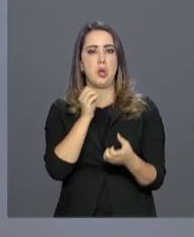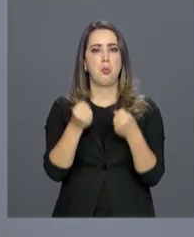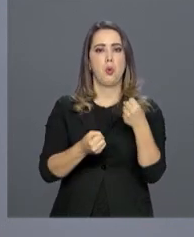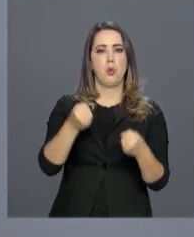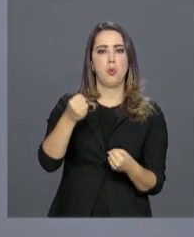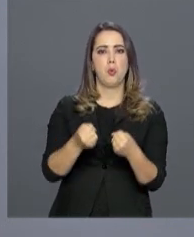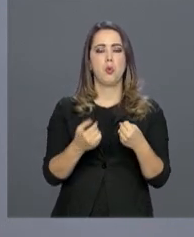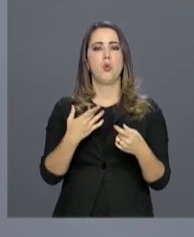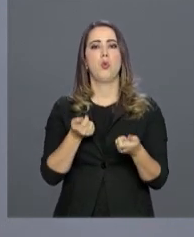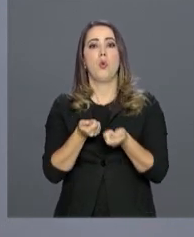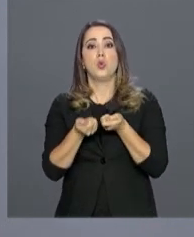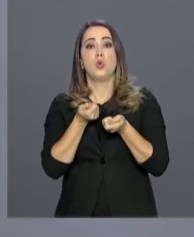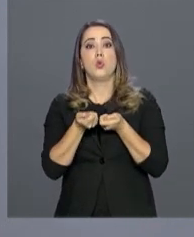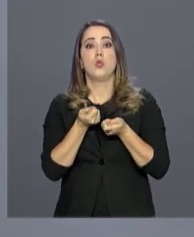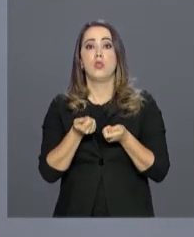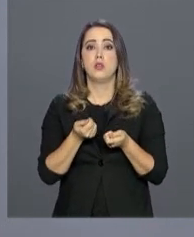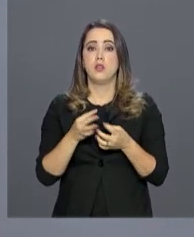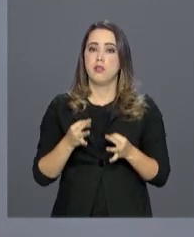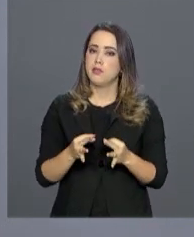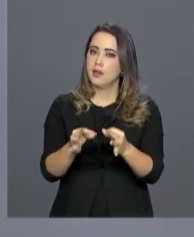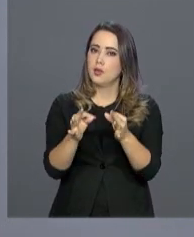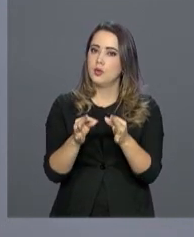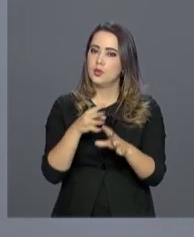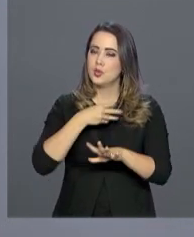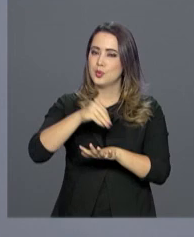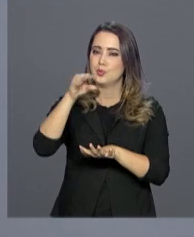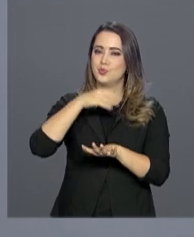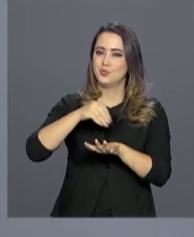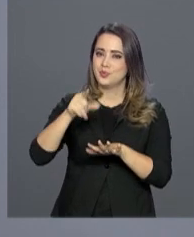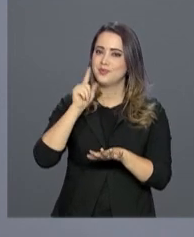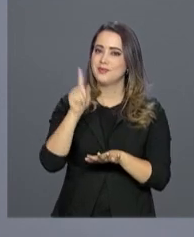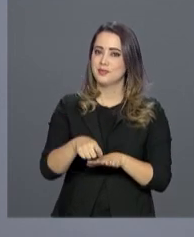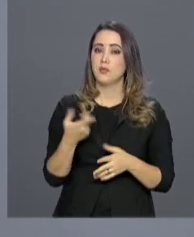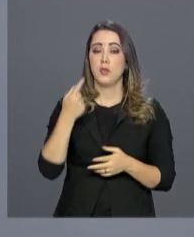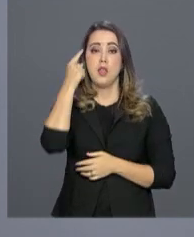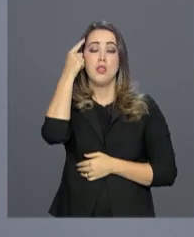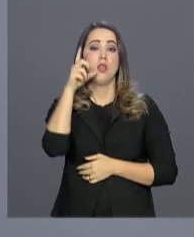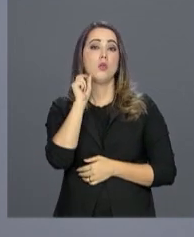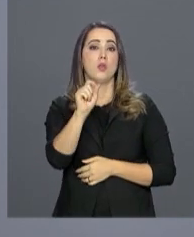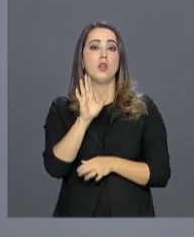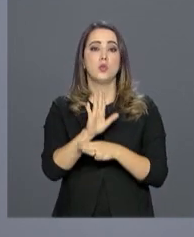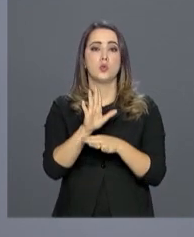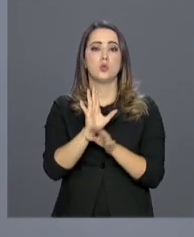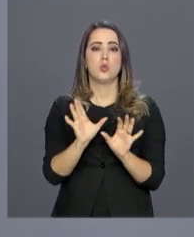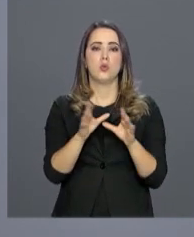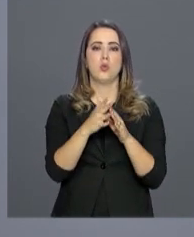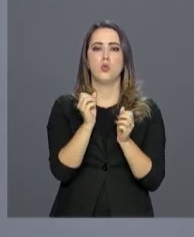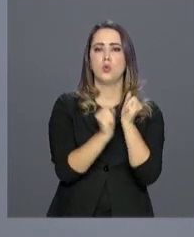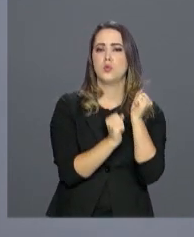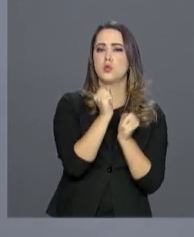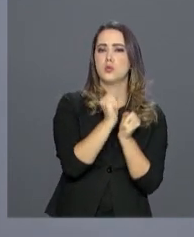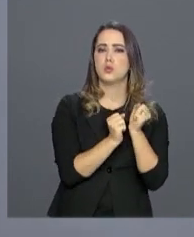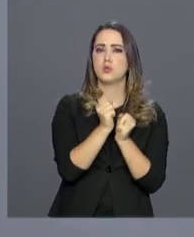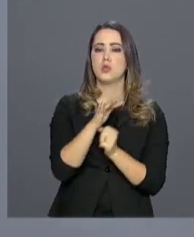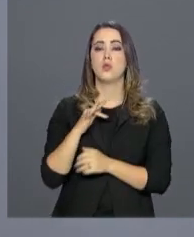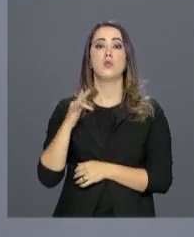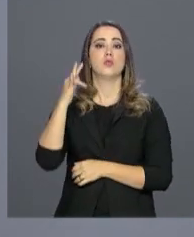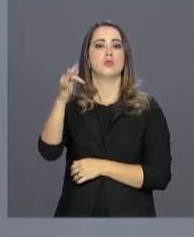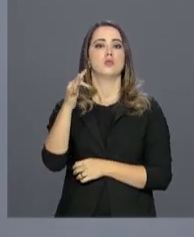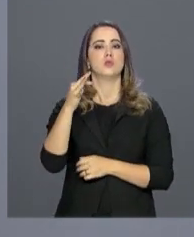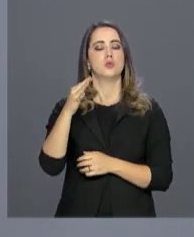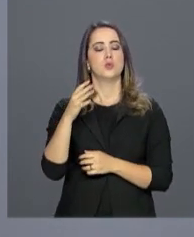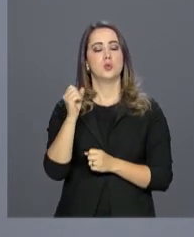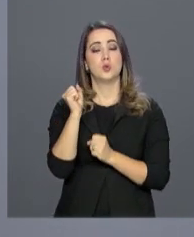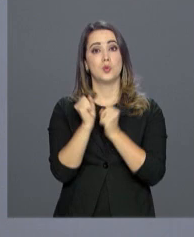controle e tecnologia da informação. A ideia da plataforma digital é auxiliar o setor produtivo em direção ao futuro da